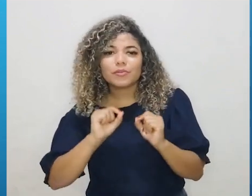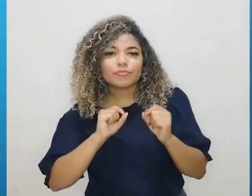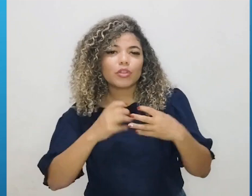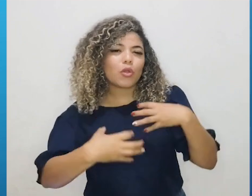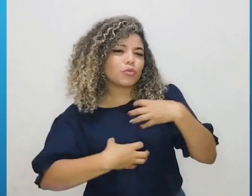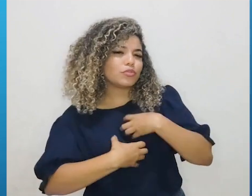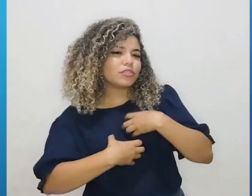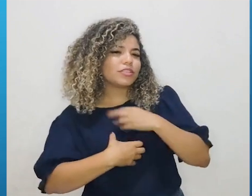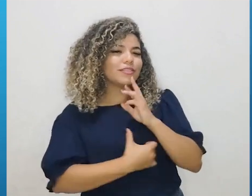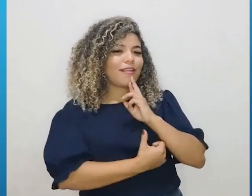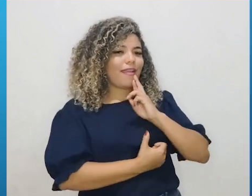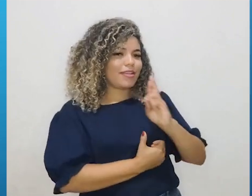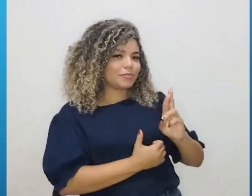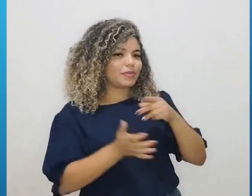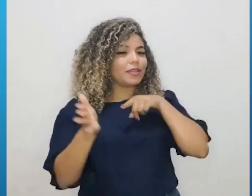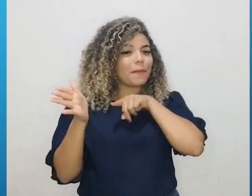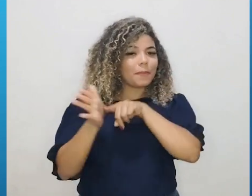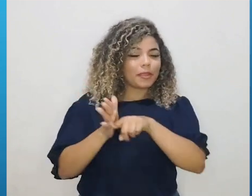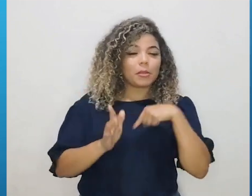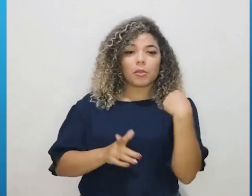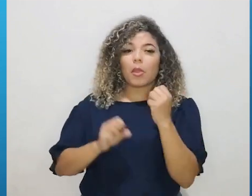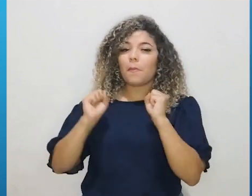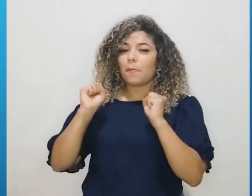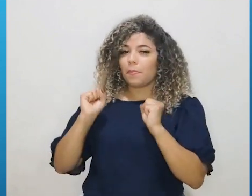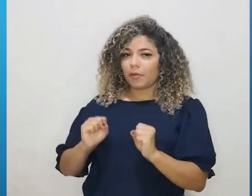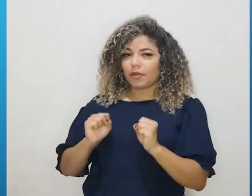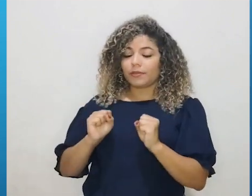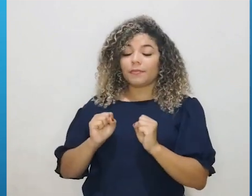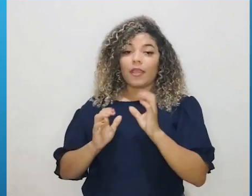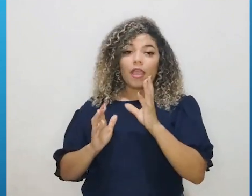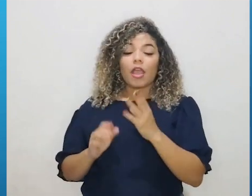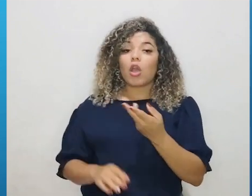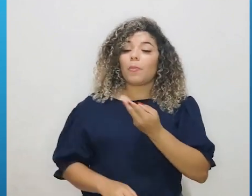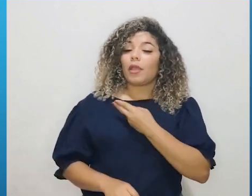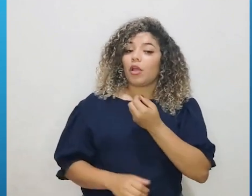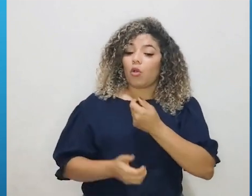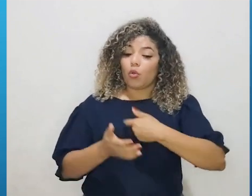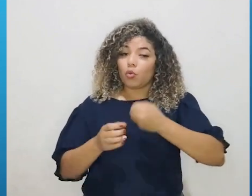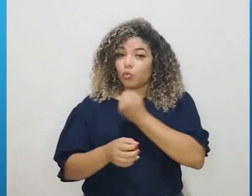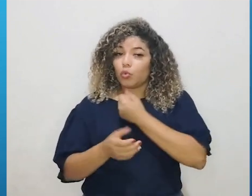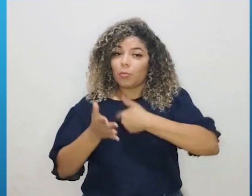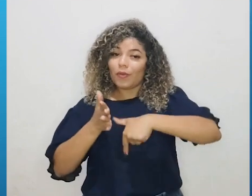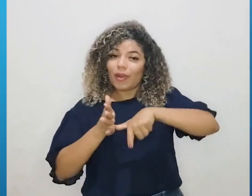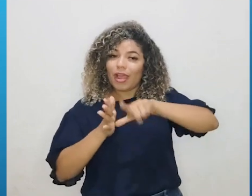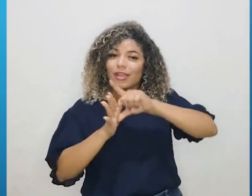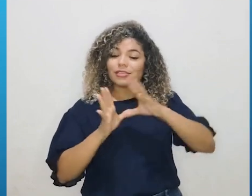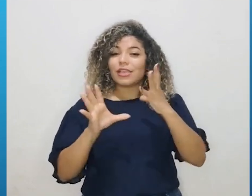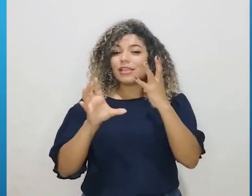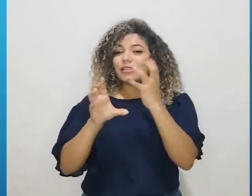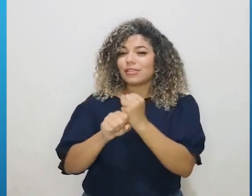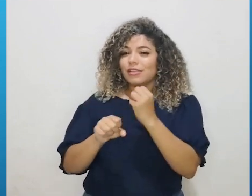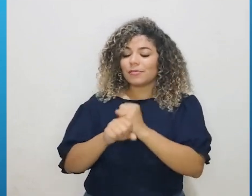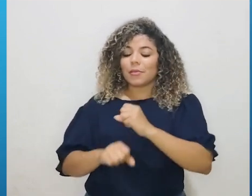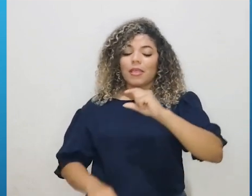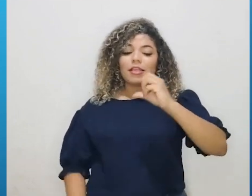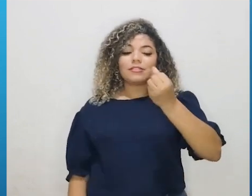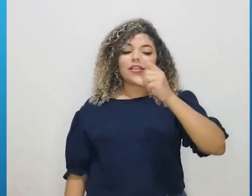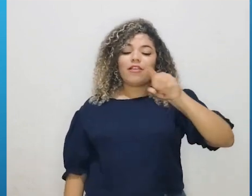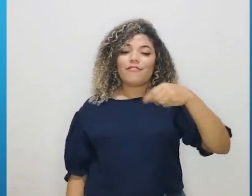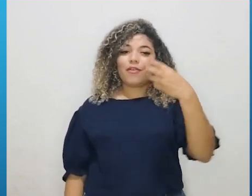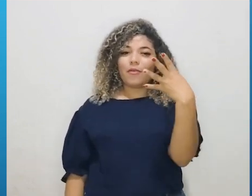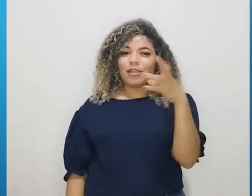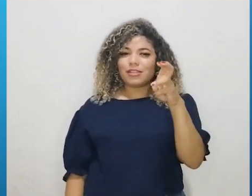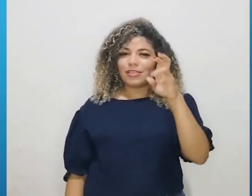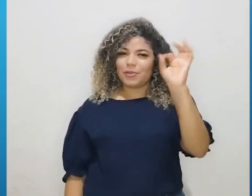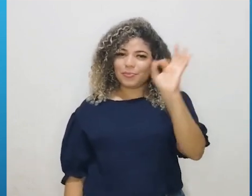maneiras de responder essa questão. Nós podemos pegar o censo anterior, calcular 6,45